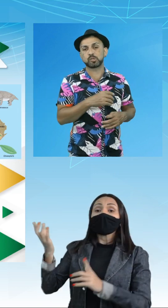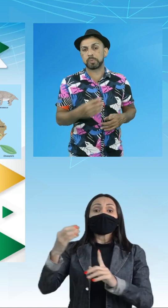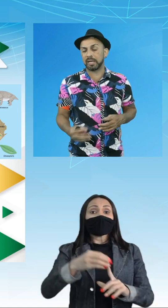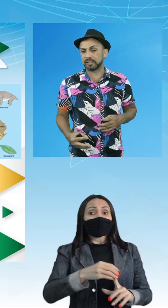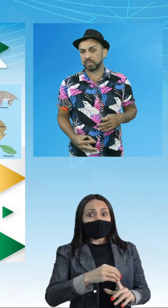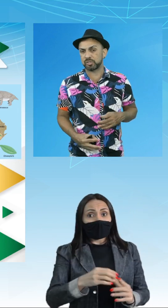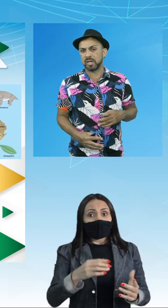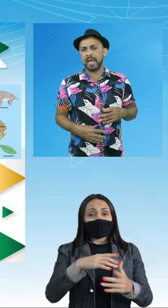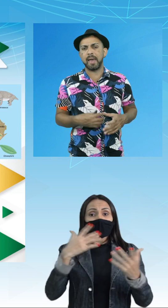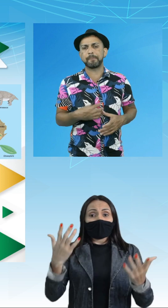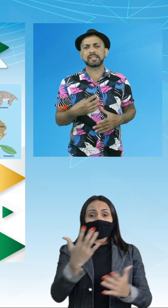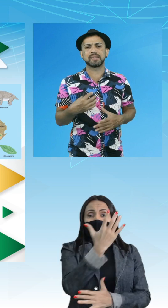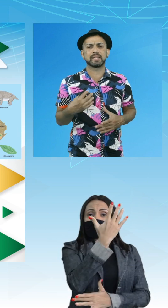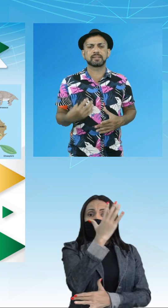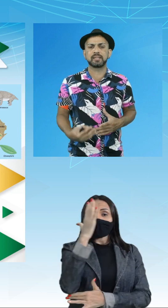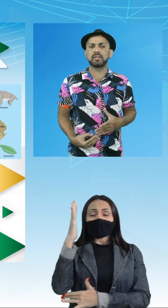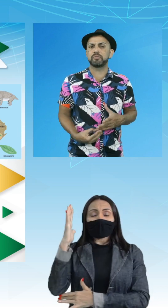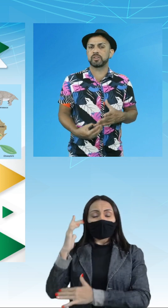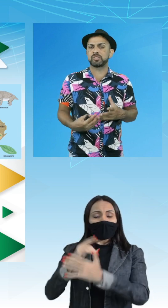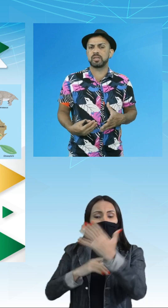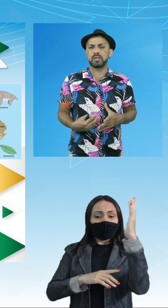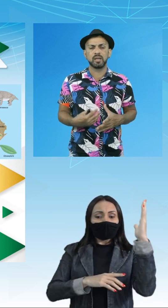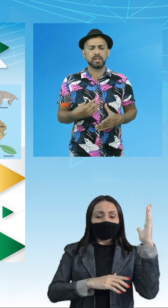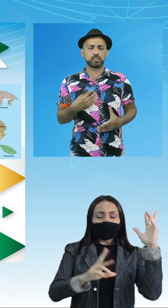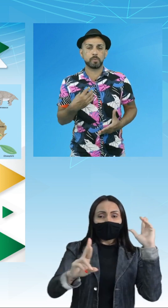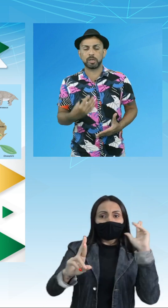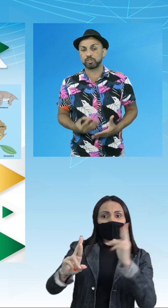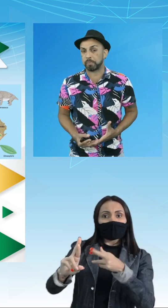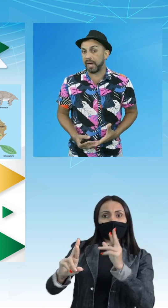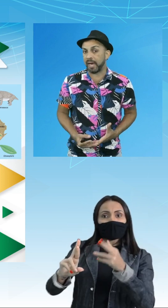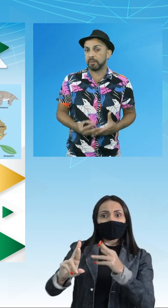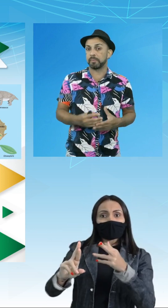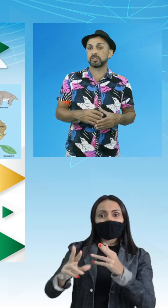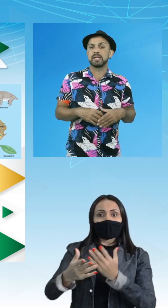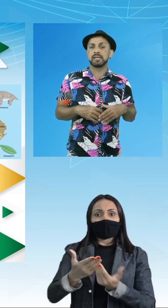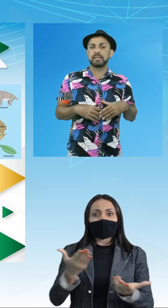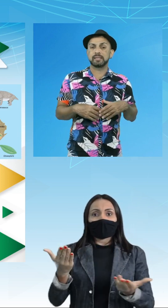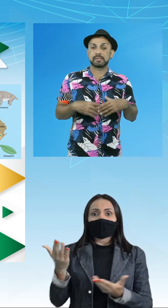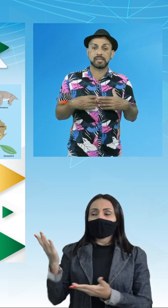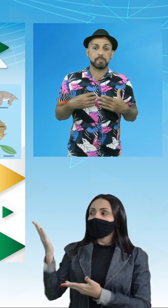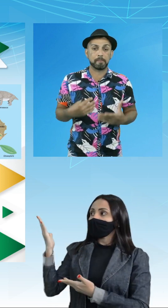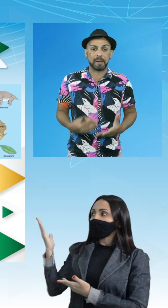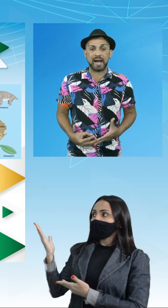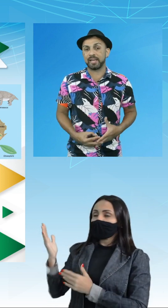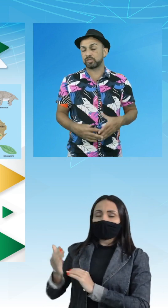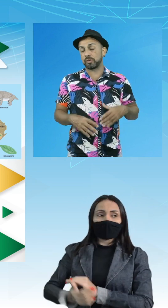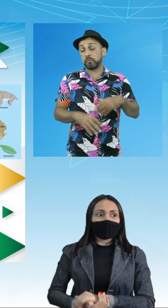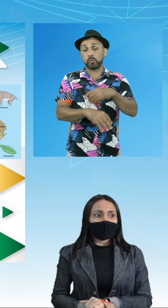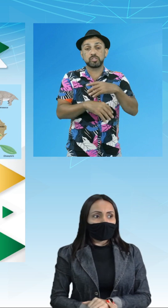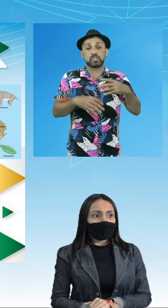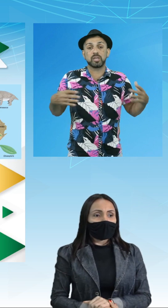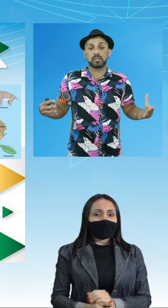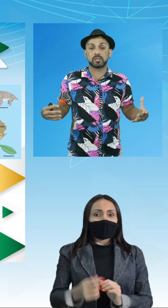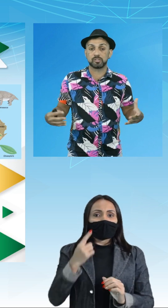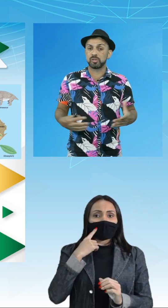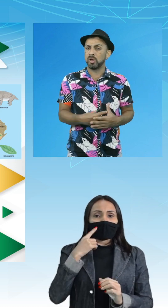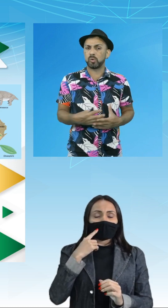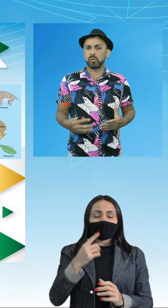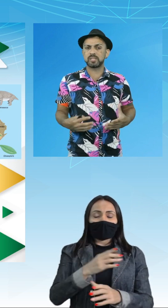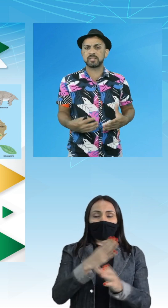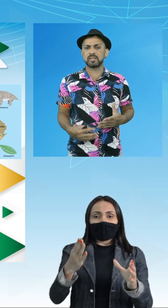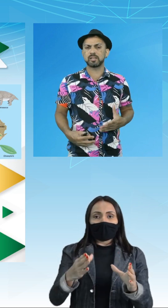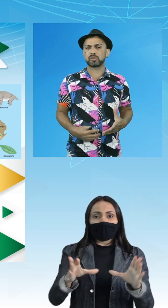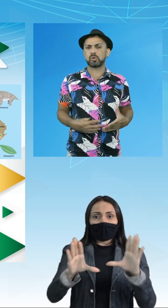das plantas representativas de giminospermas e samambaias, que foram extintas,